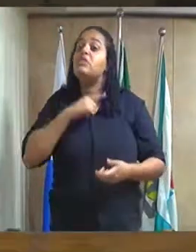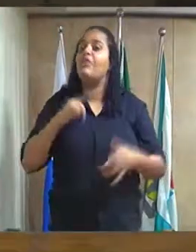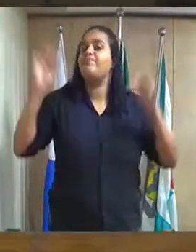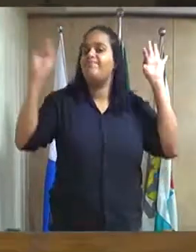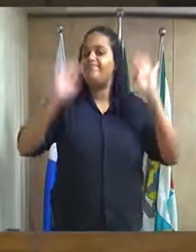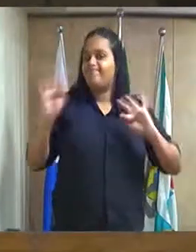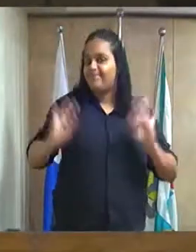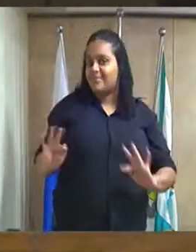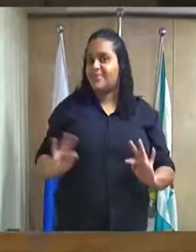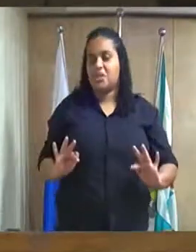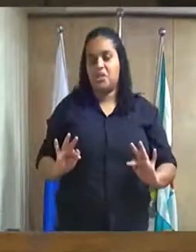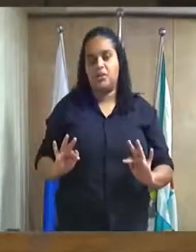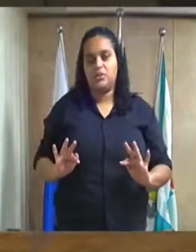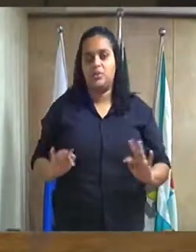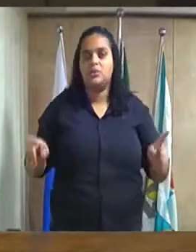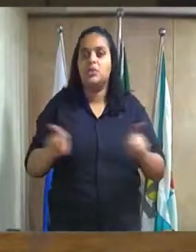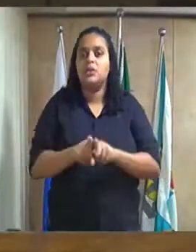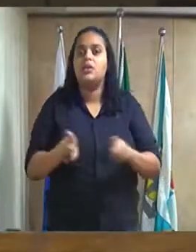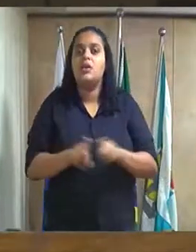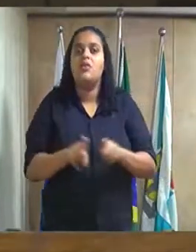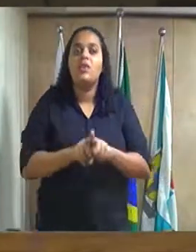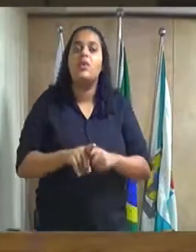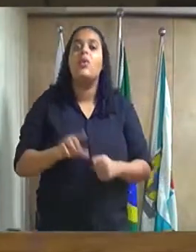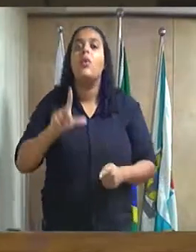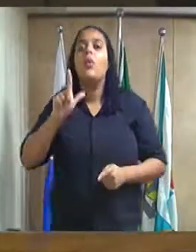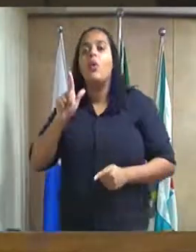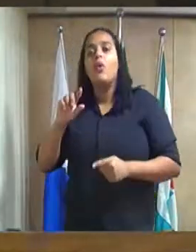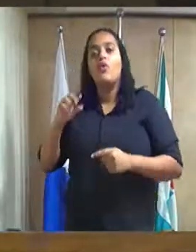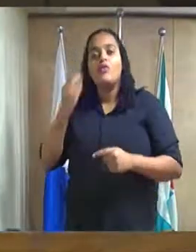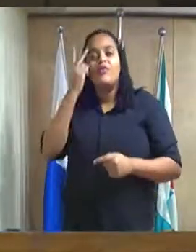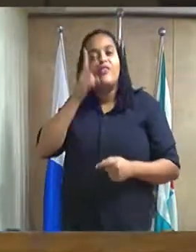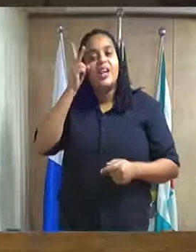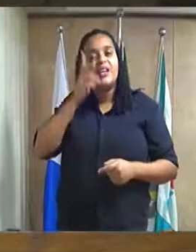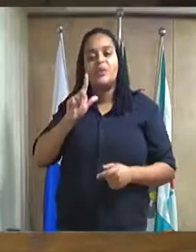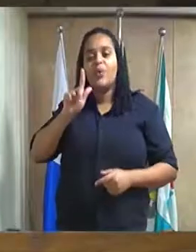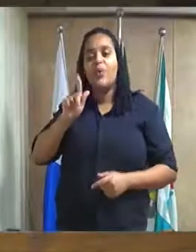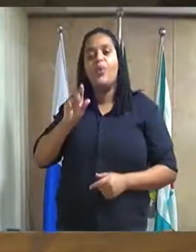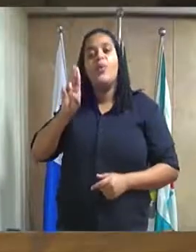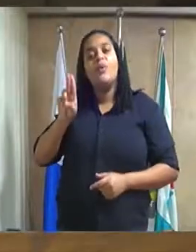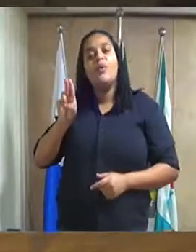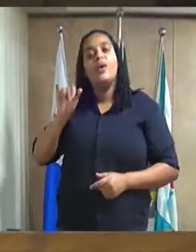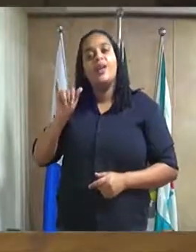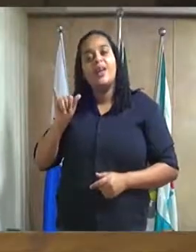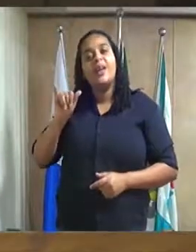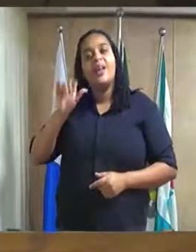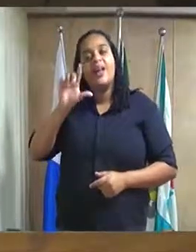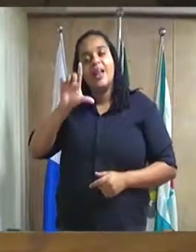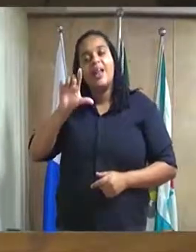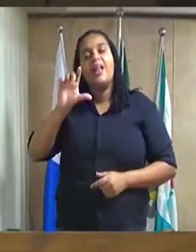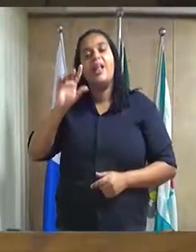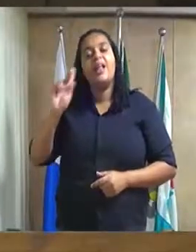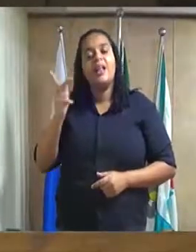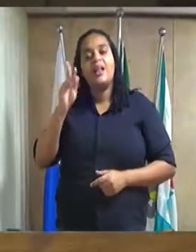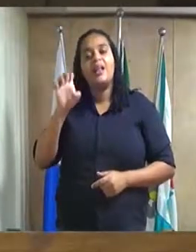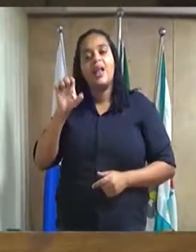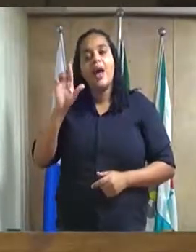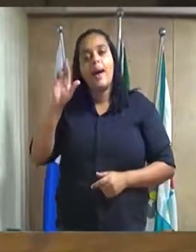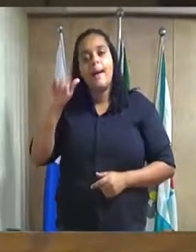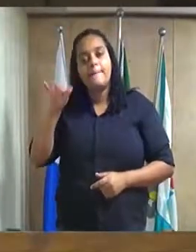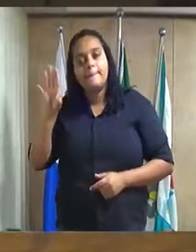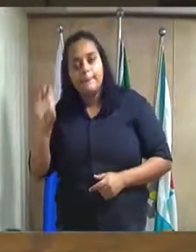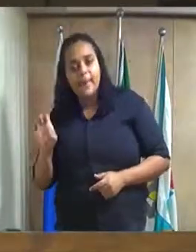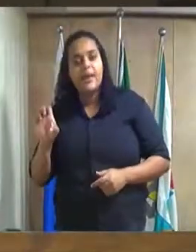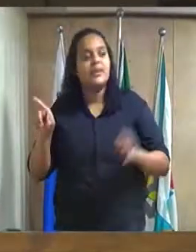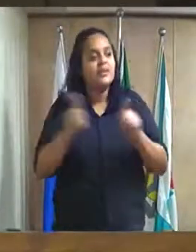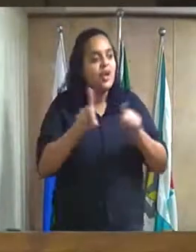ver o nosso amigo Guilherme Esperança, forte, só pode ter certeza que eu fiquei muito feliz e